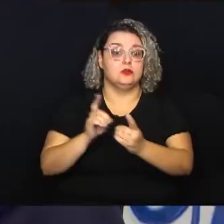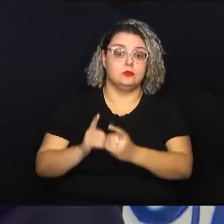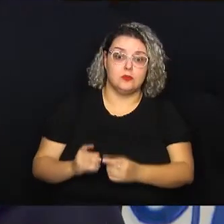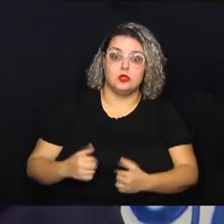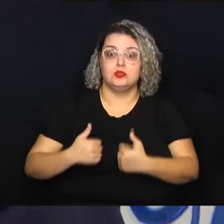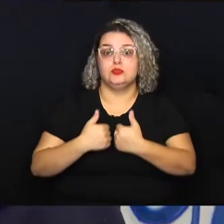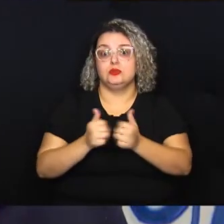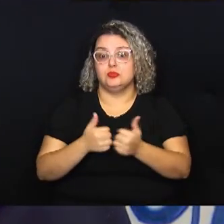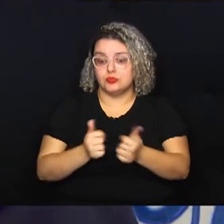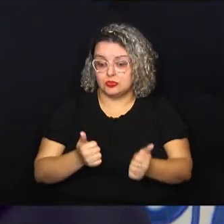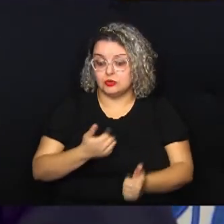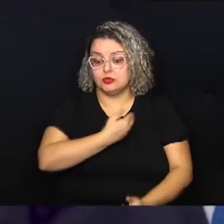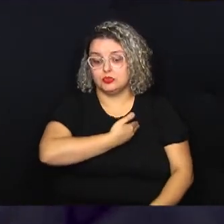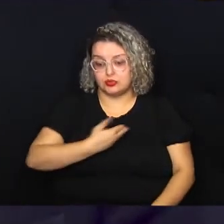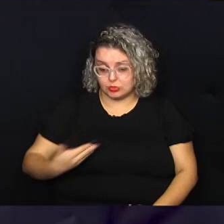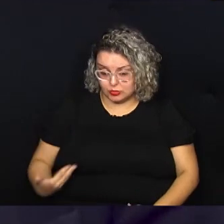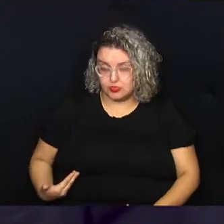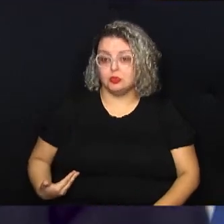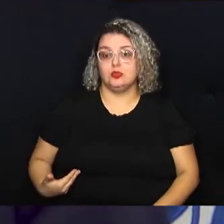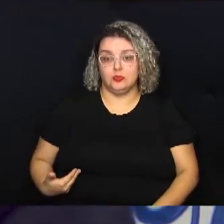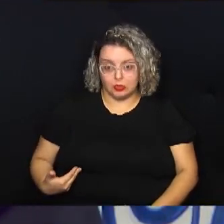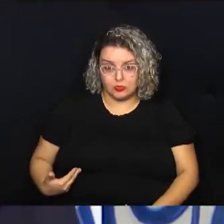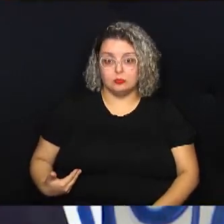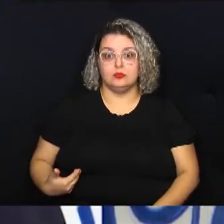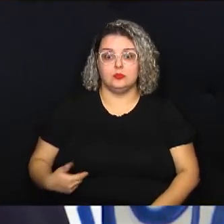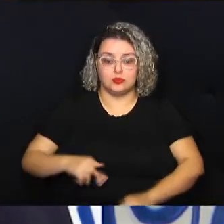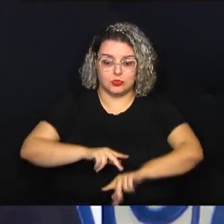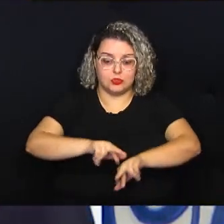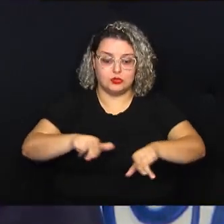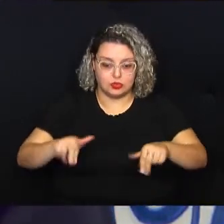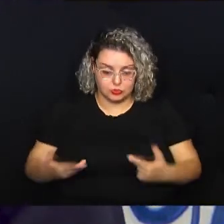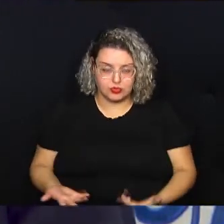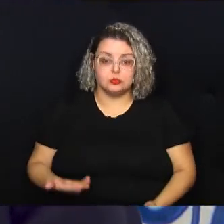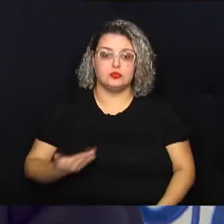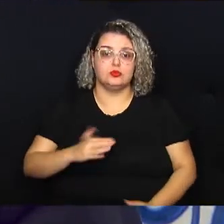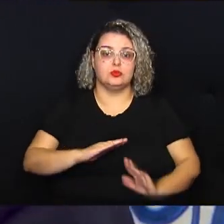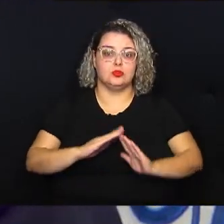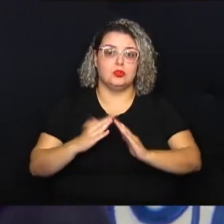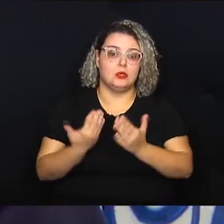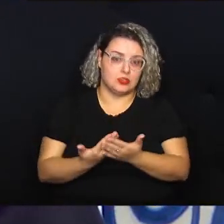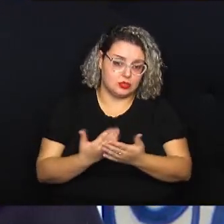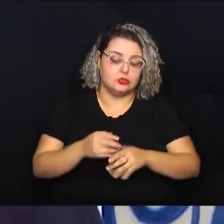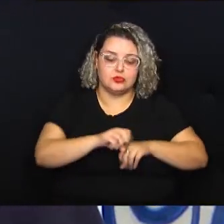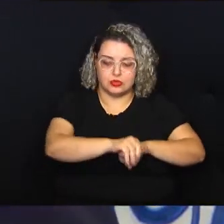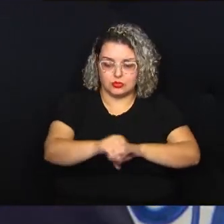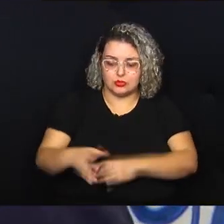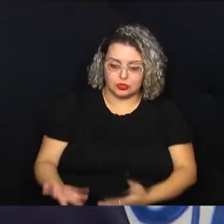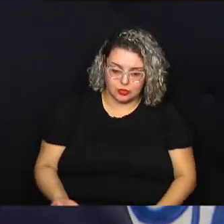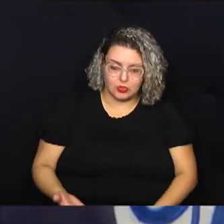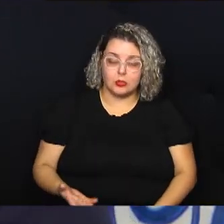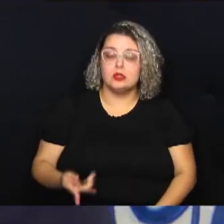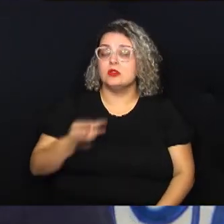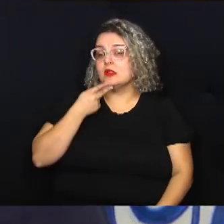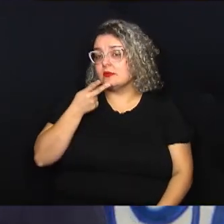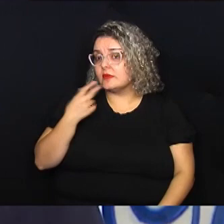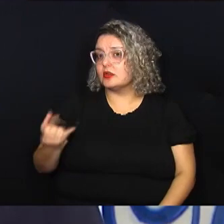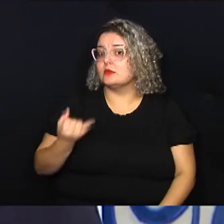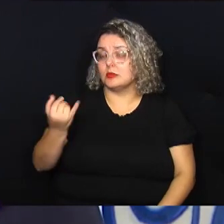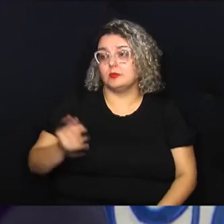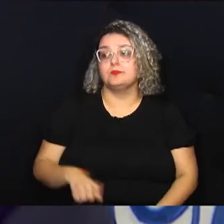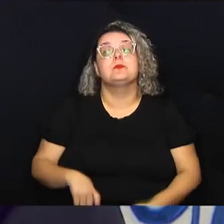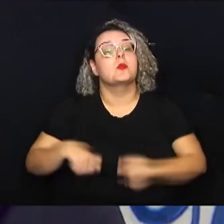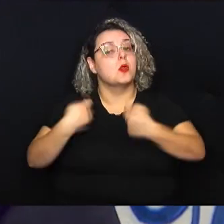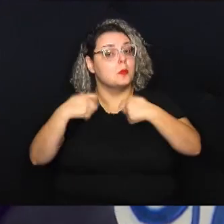município. Gustavo Peta ressaltou a necessidade desse serviço. É uma necessidade, né? É um